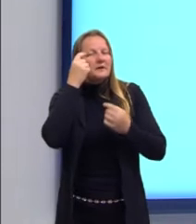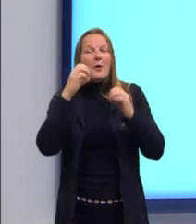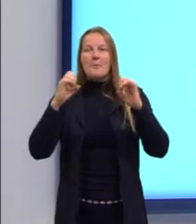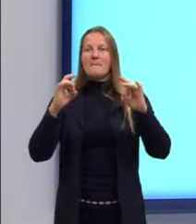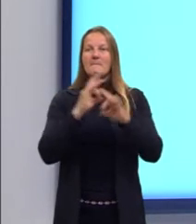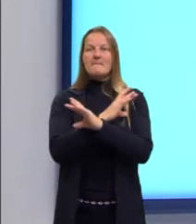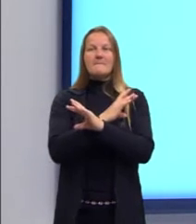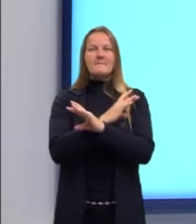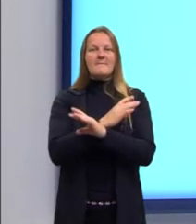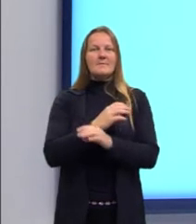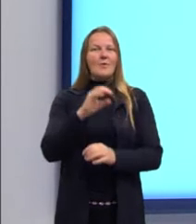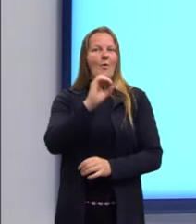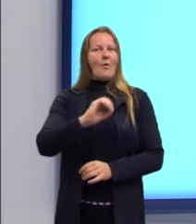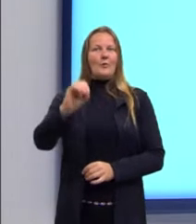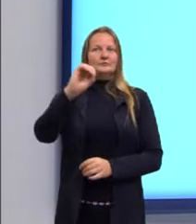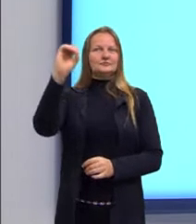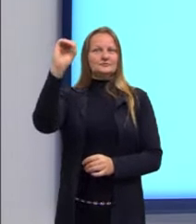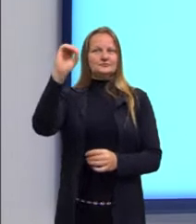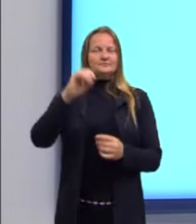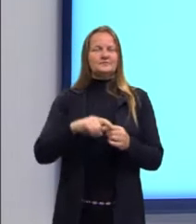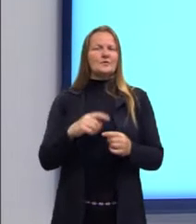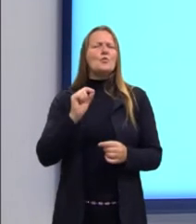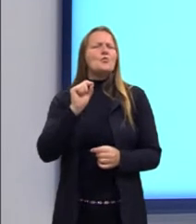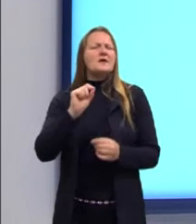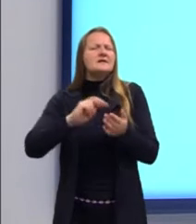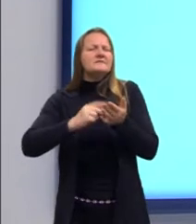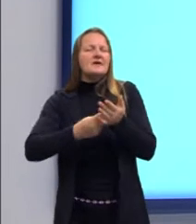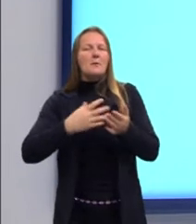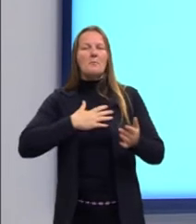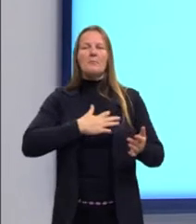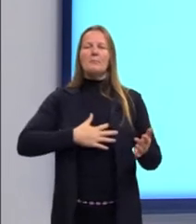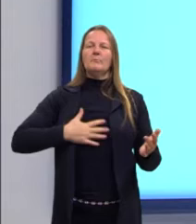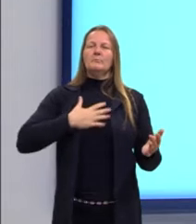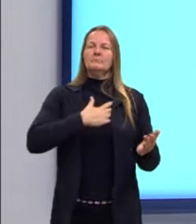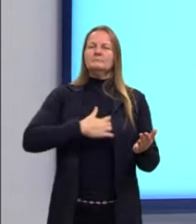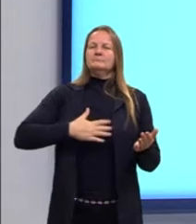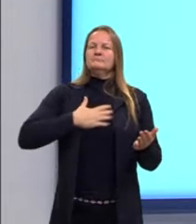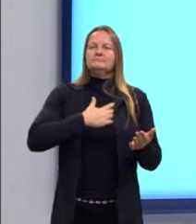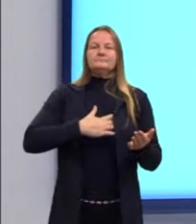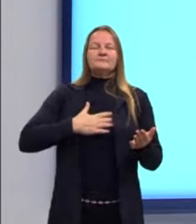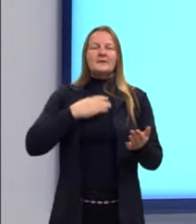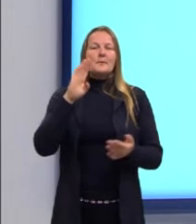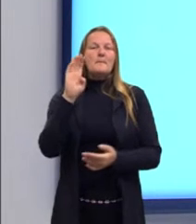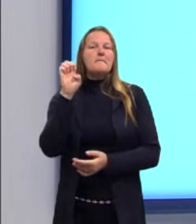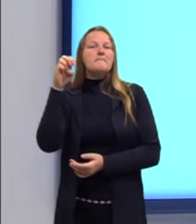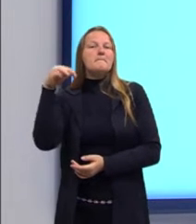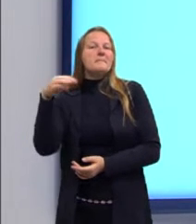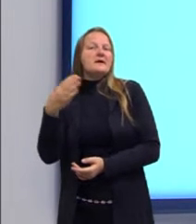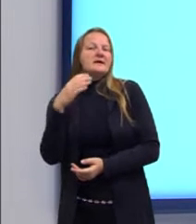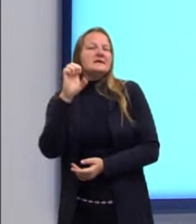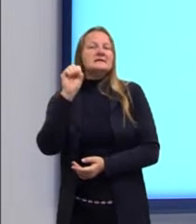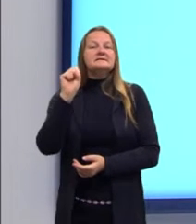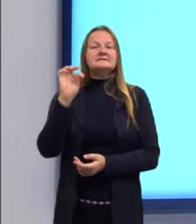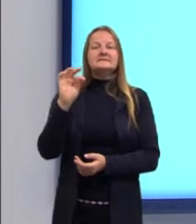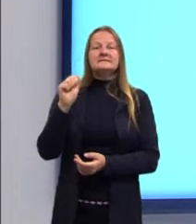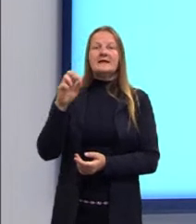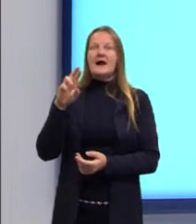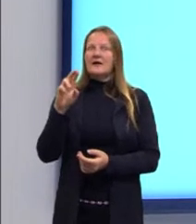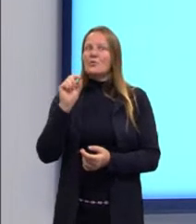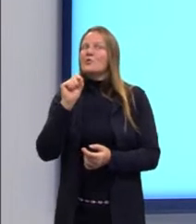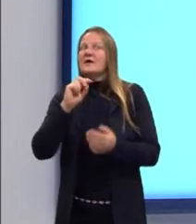Tá, prof, mas o que quer dizer esse bem-estar aí? Bom, não é tão simples como imaginamos, né?